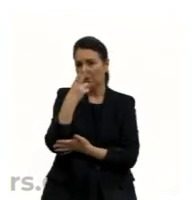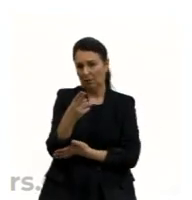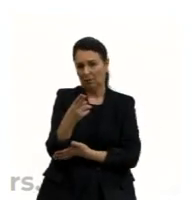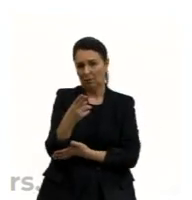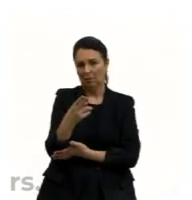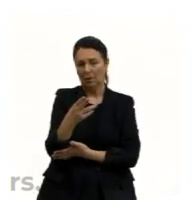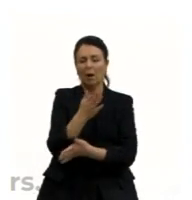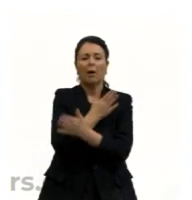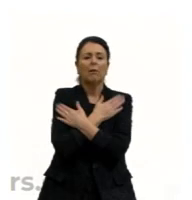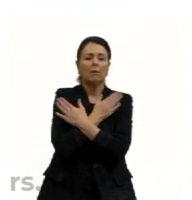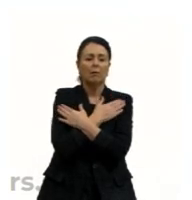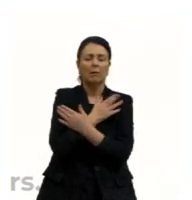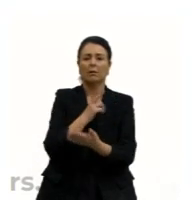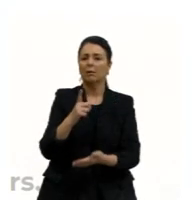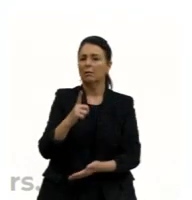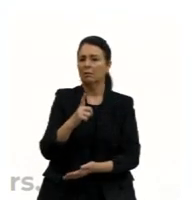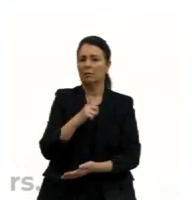existiu.